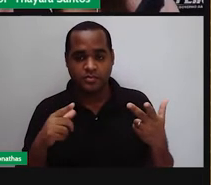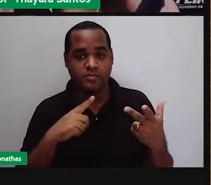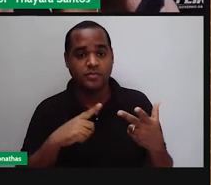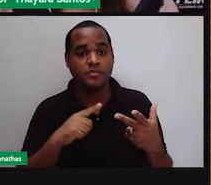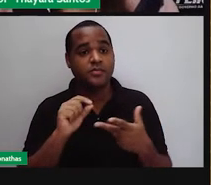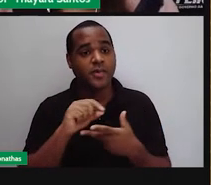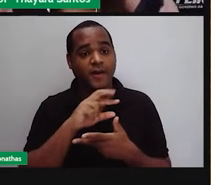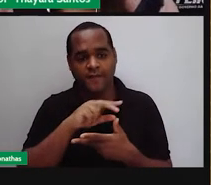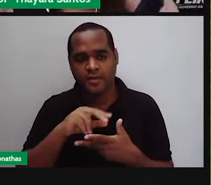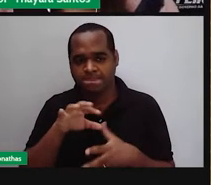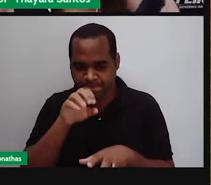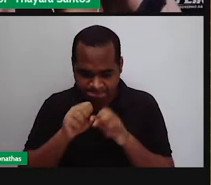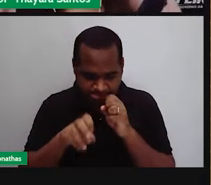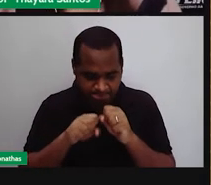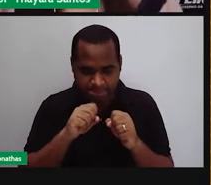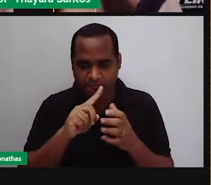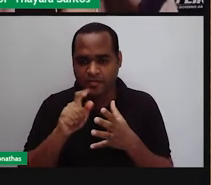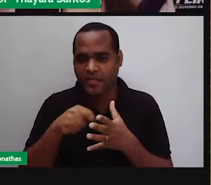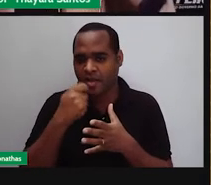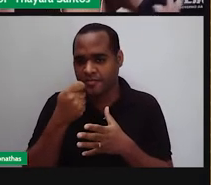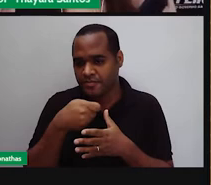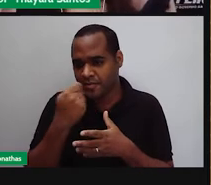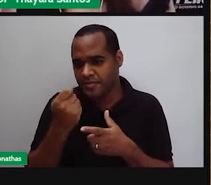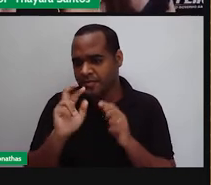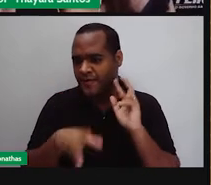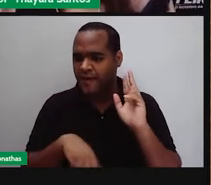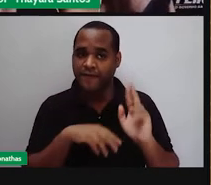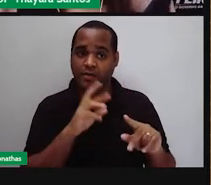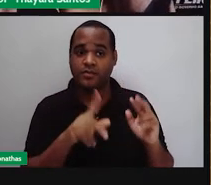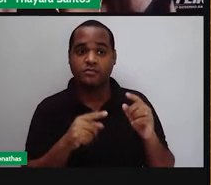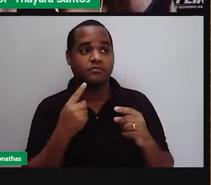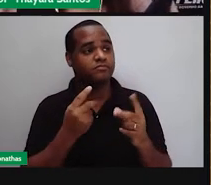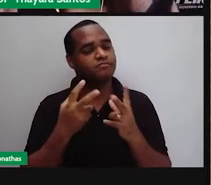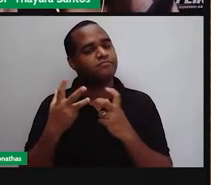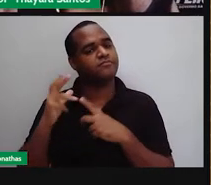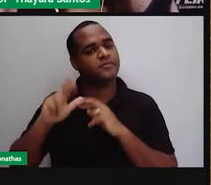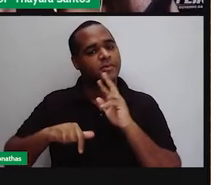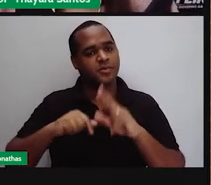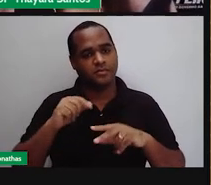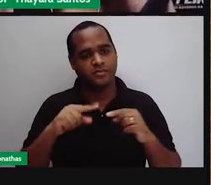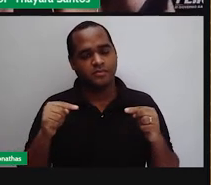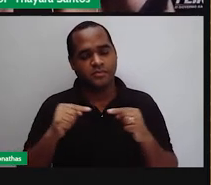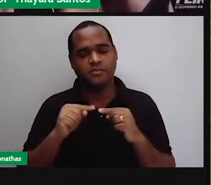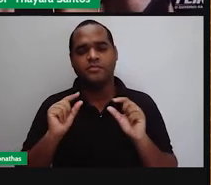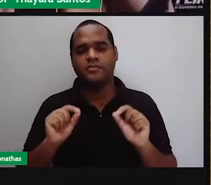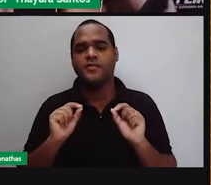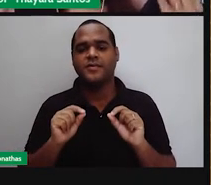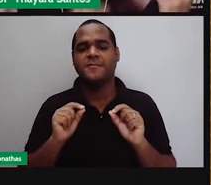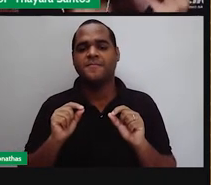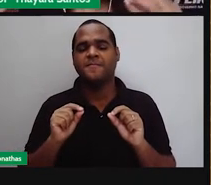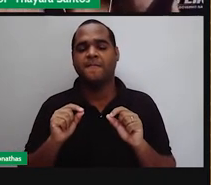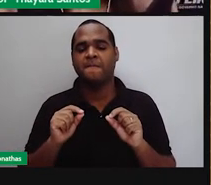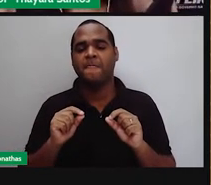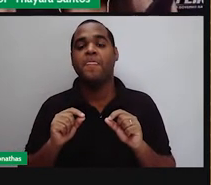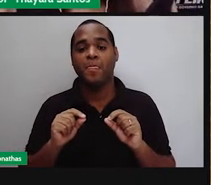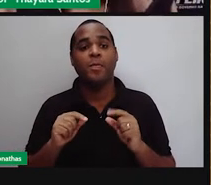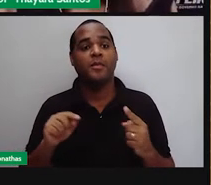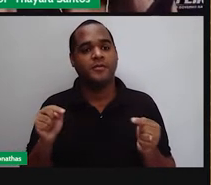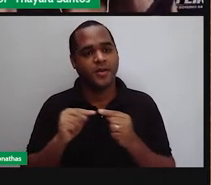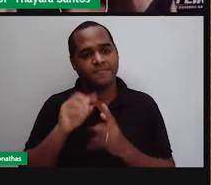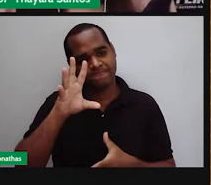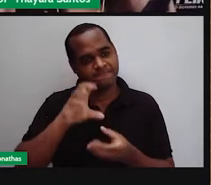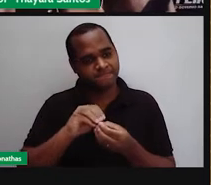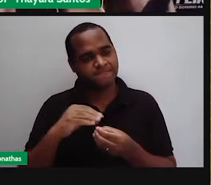tipos de papilas gustativas, porque cada uma percebe um sabor diferente aí. Por isso que é